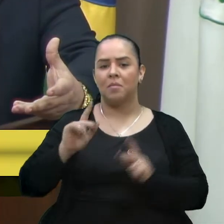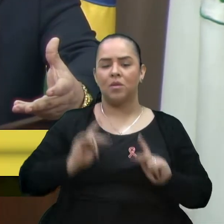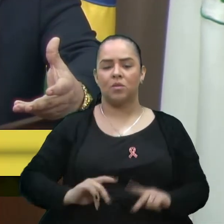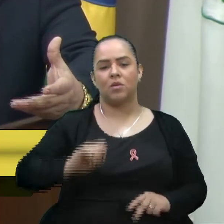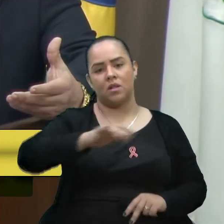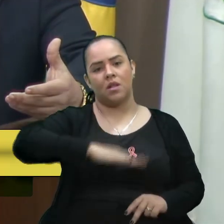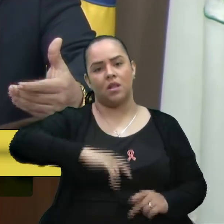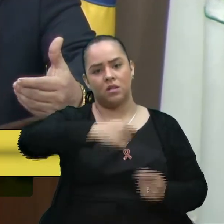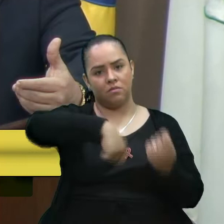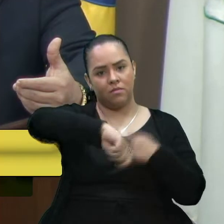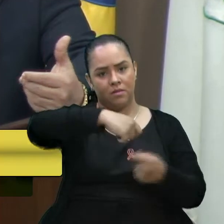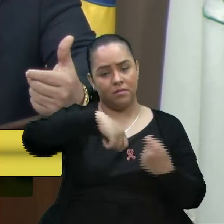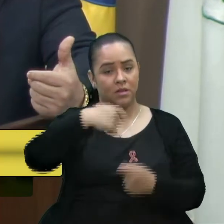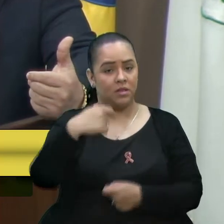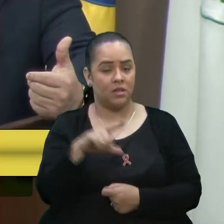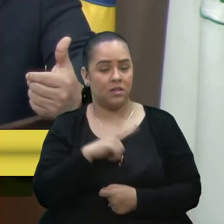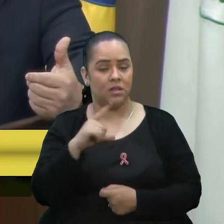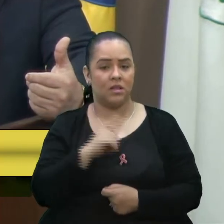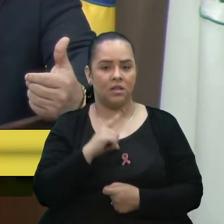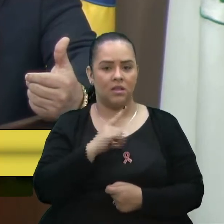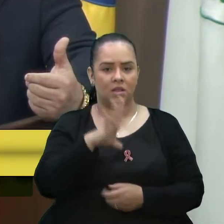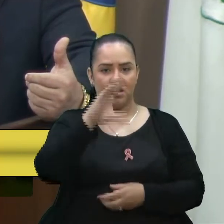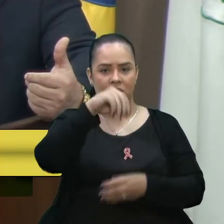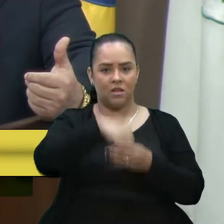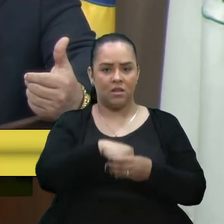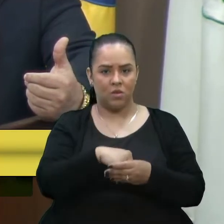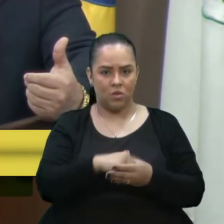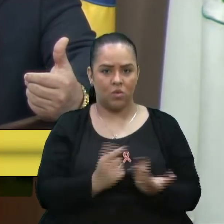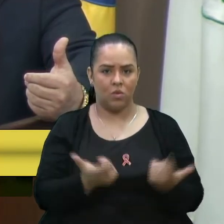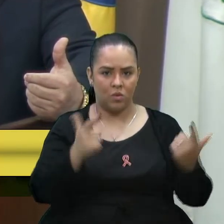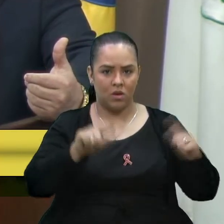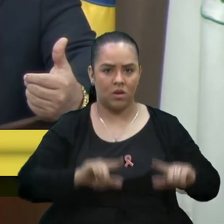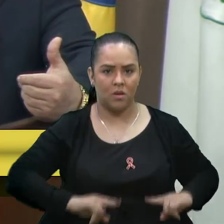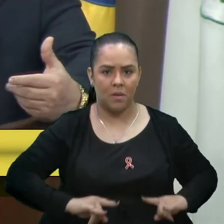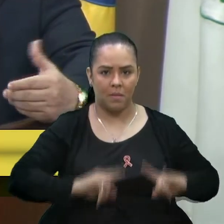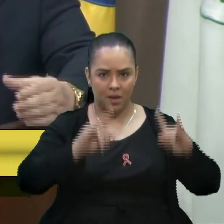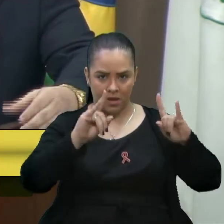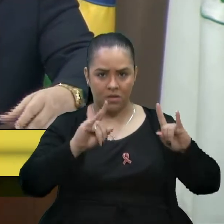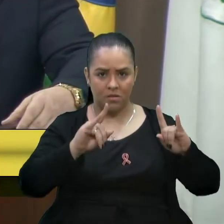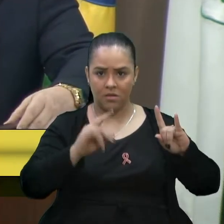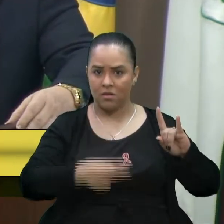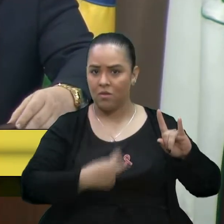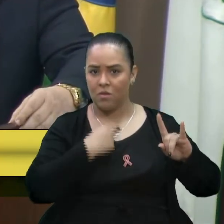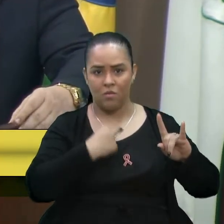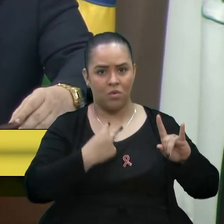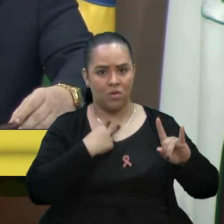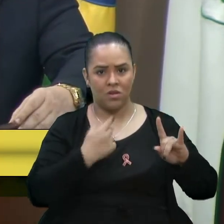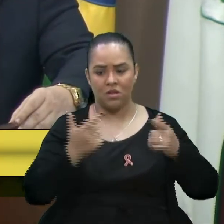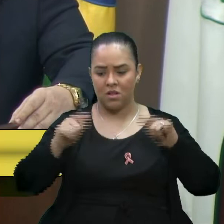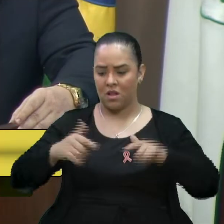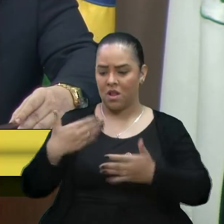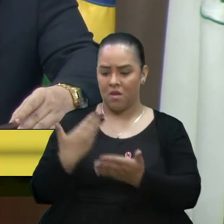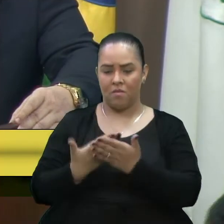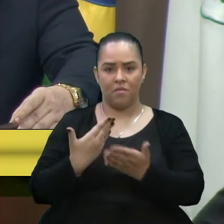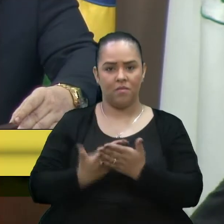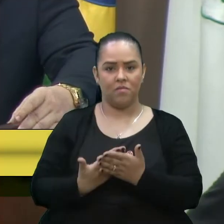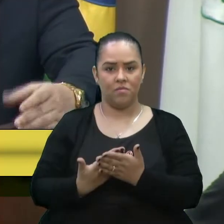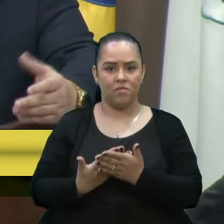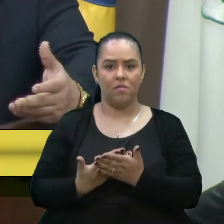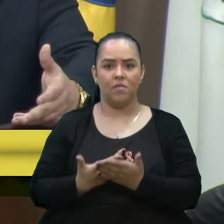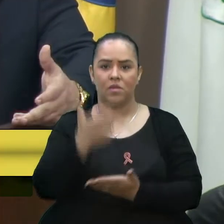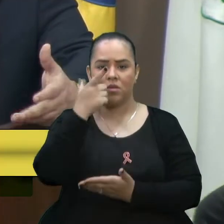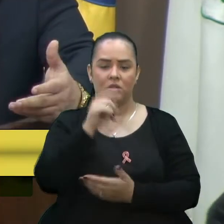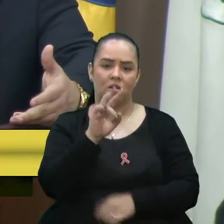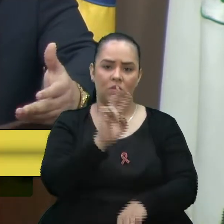precisam estar trancadas dentro de um prédio onde não pode estar na sala de aula para poder